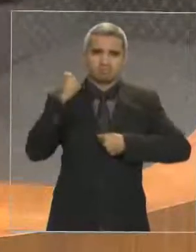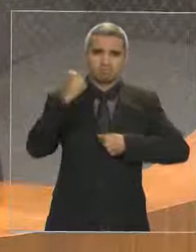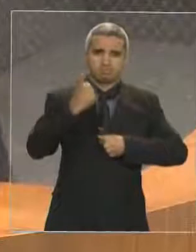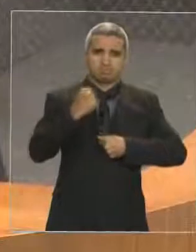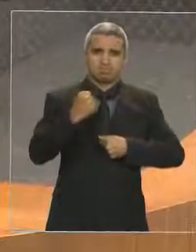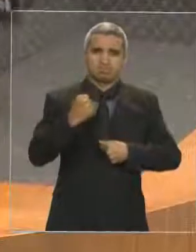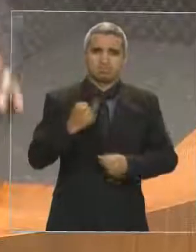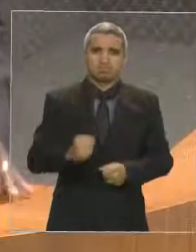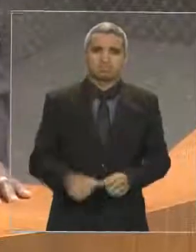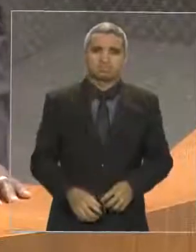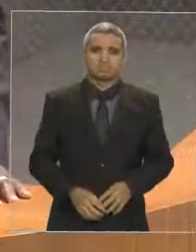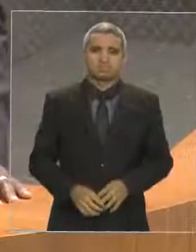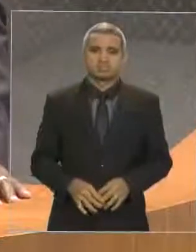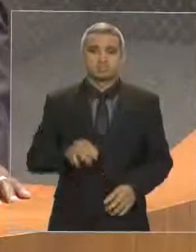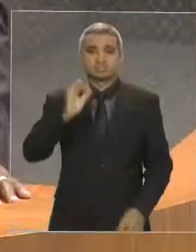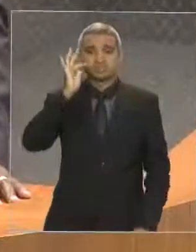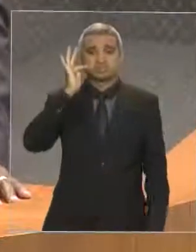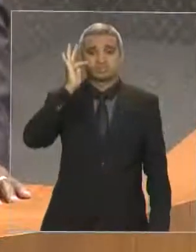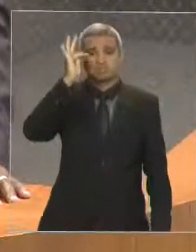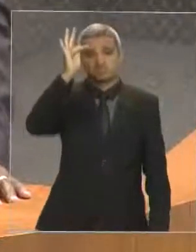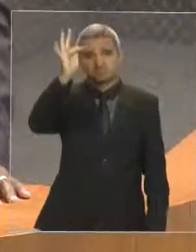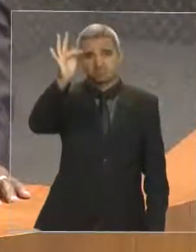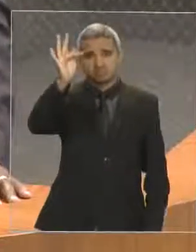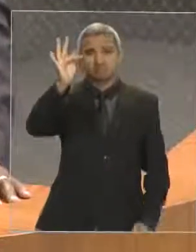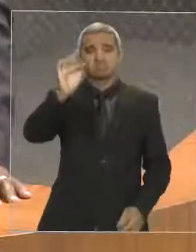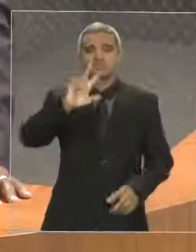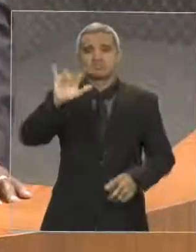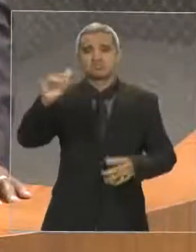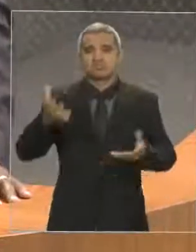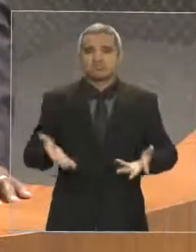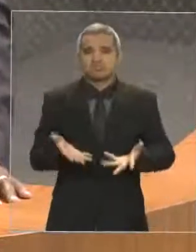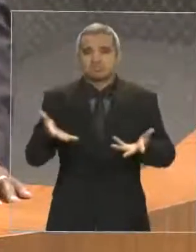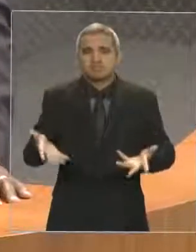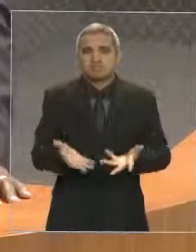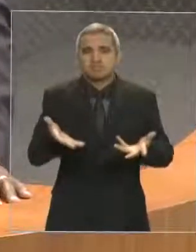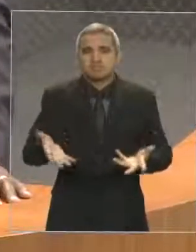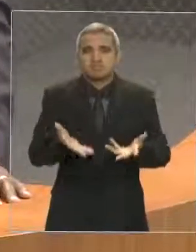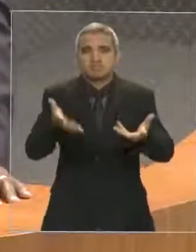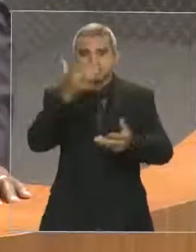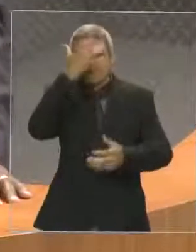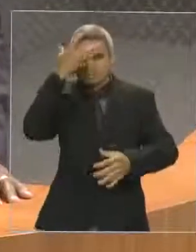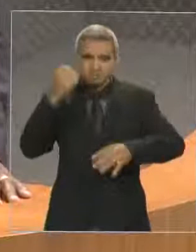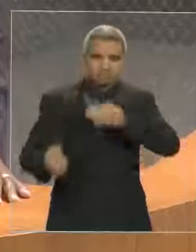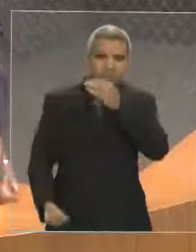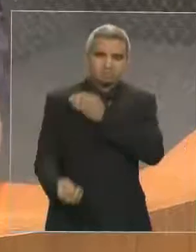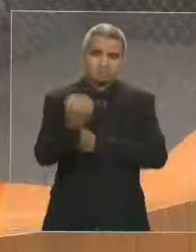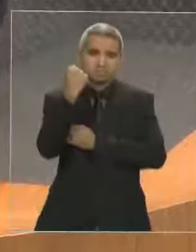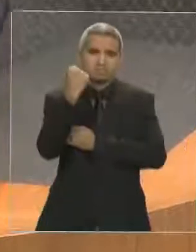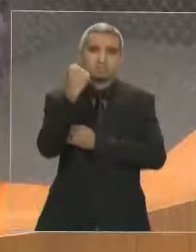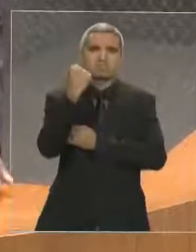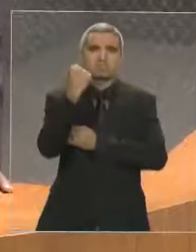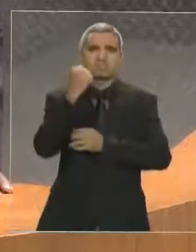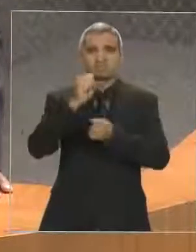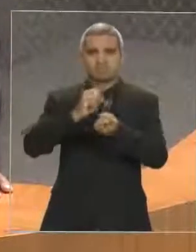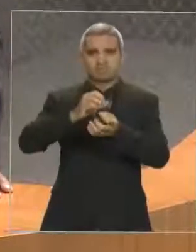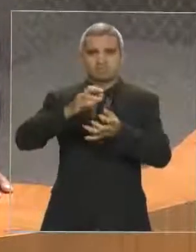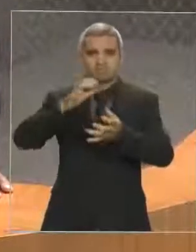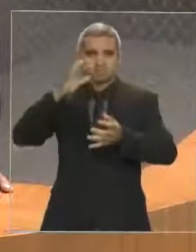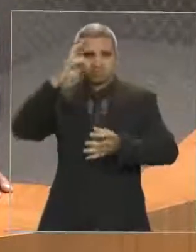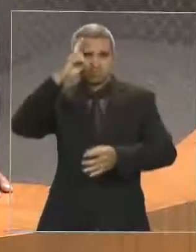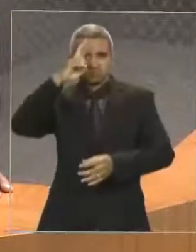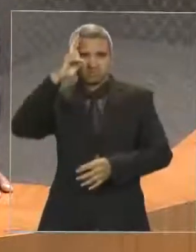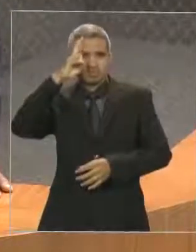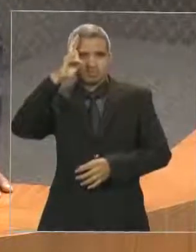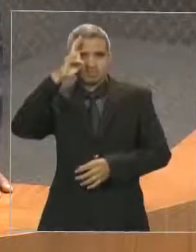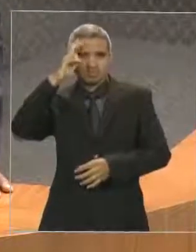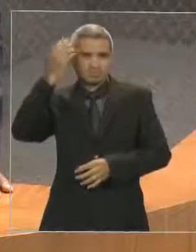O futuro há de exaltar heróicos feitos de glórias, que estão guardados na história